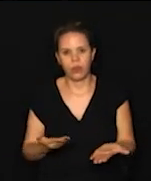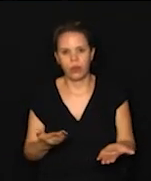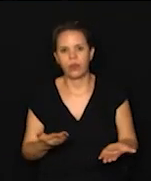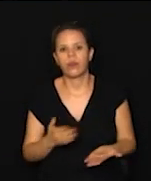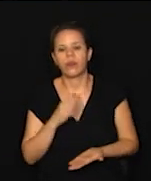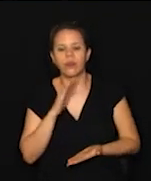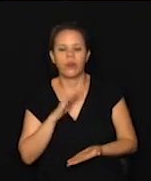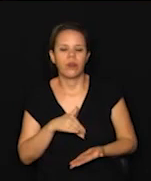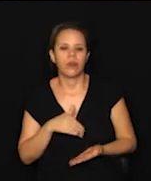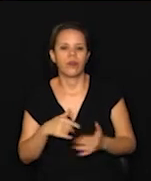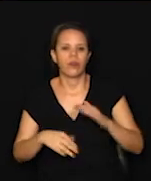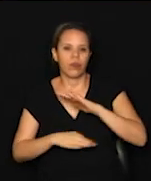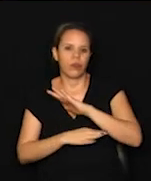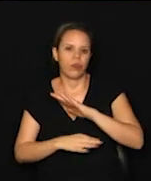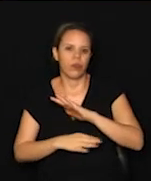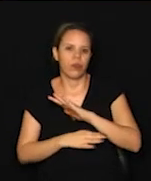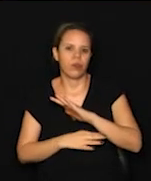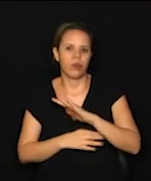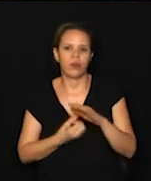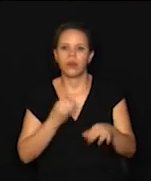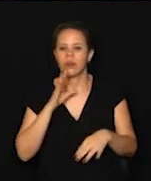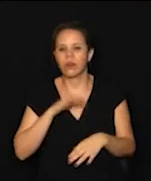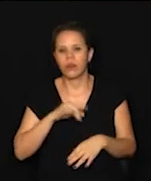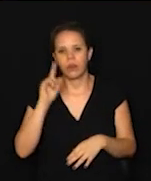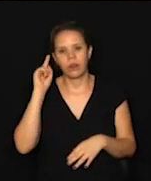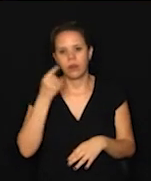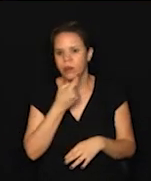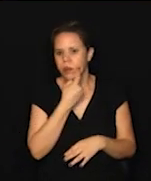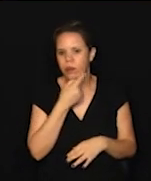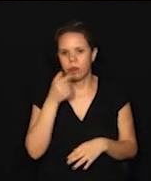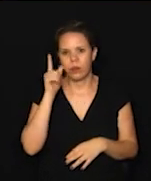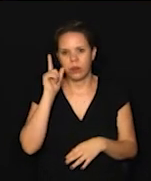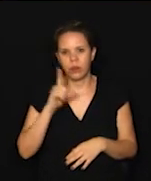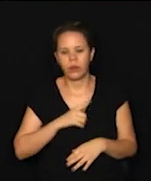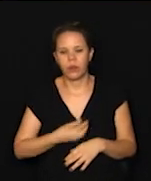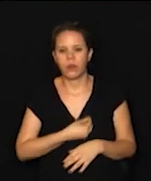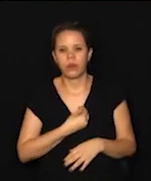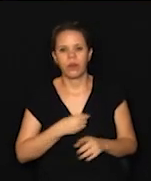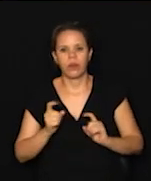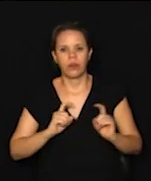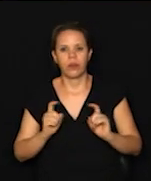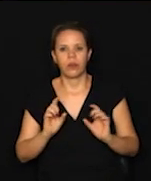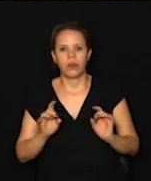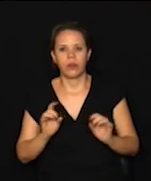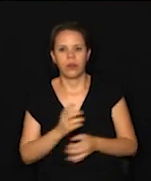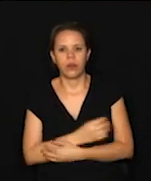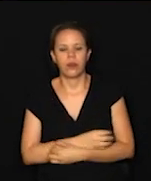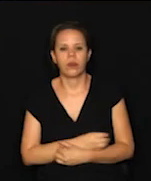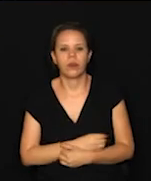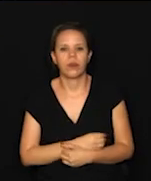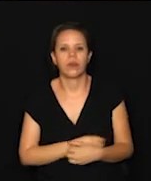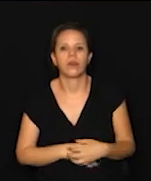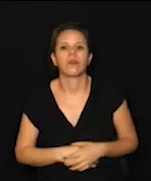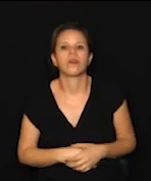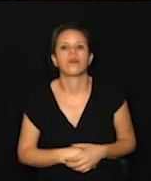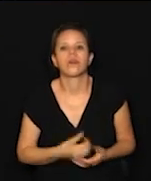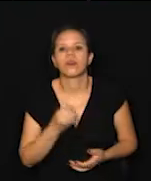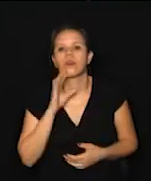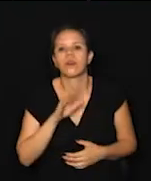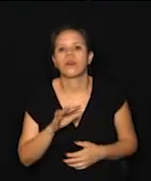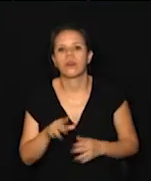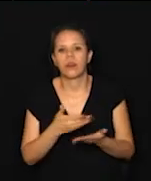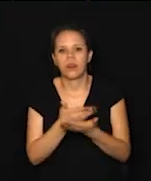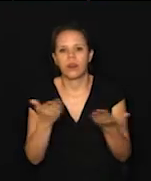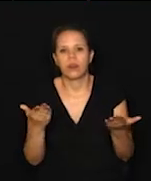as notícias do Legislativo, então boa tarde Mina e ontem nós tivemos as reuniões extraordinárias. Isso mesmo, boa tarde,